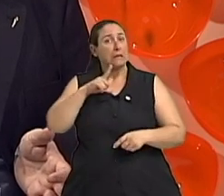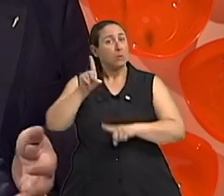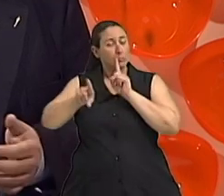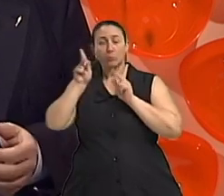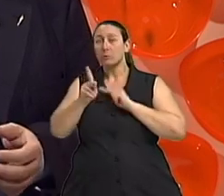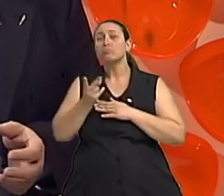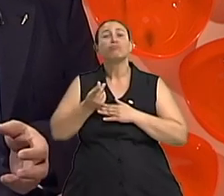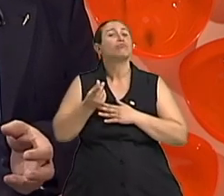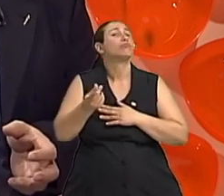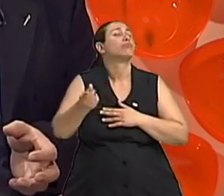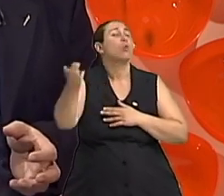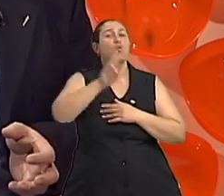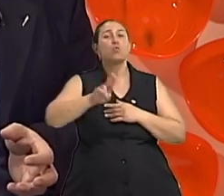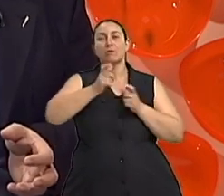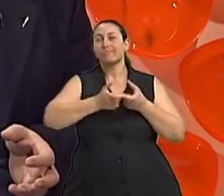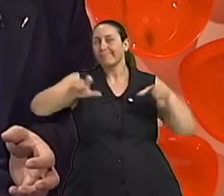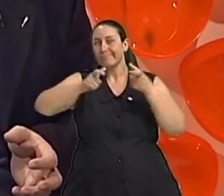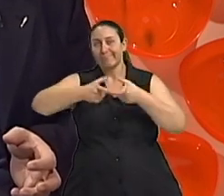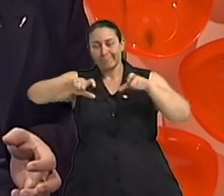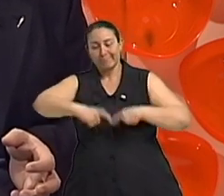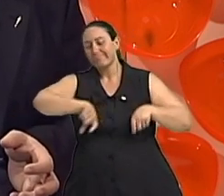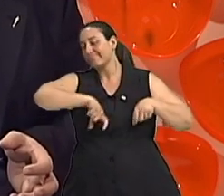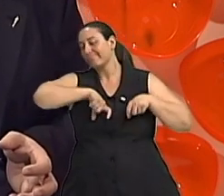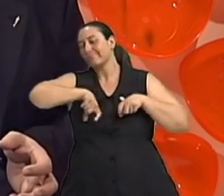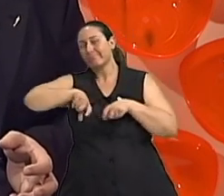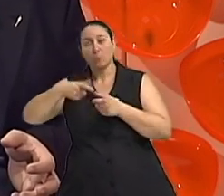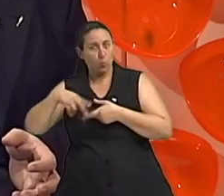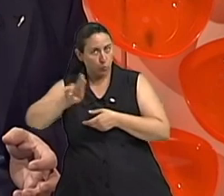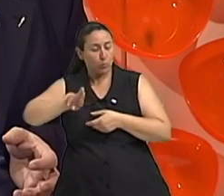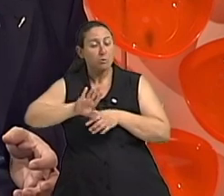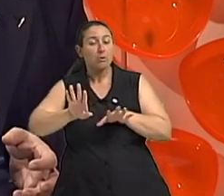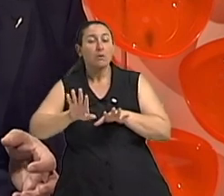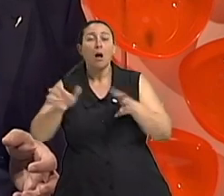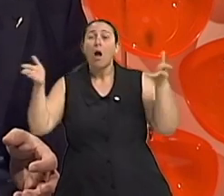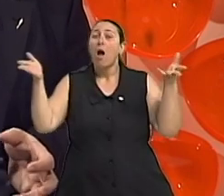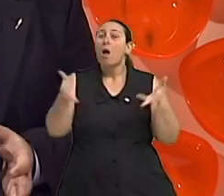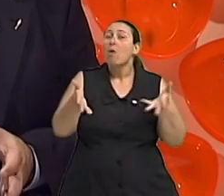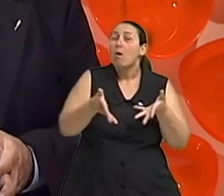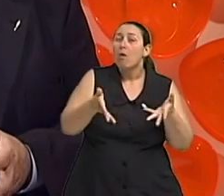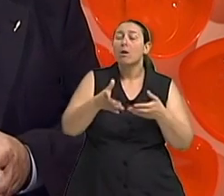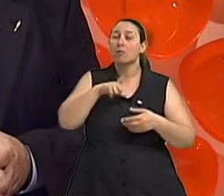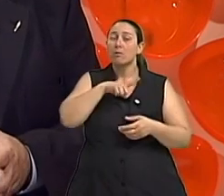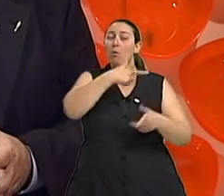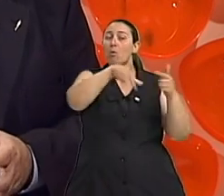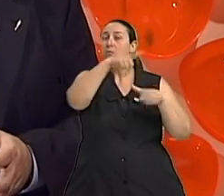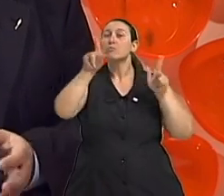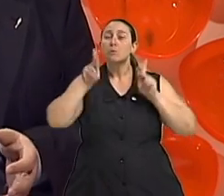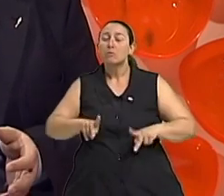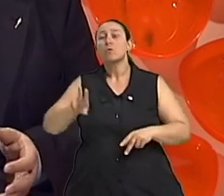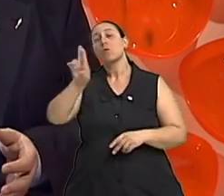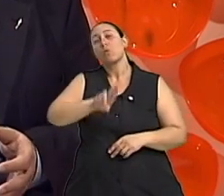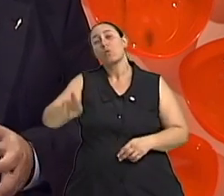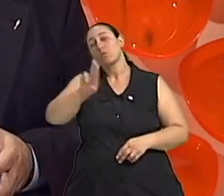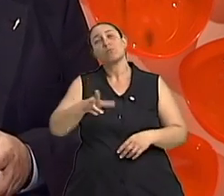vida mas eu diria que esse é um é um perfil para 1% das pessoas com incontinência urinária nós